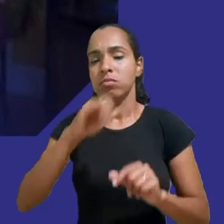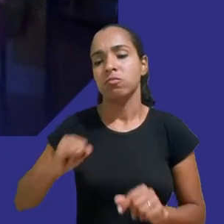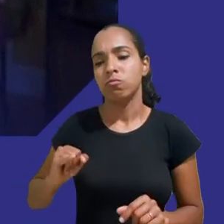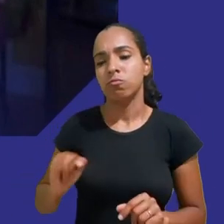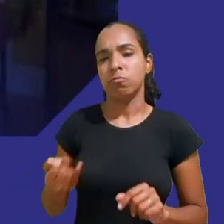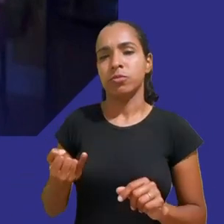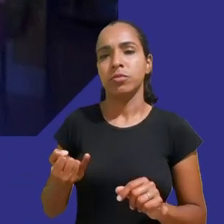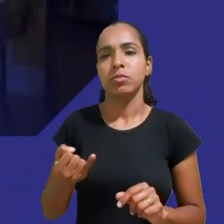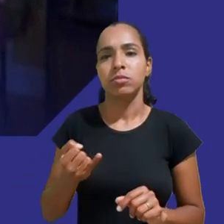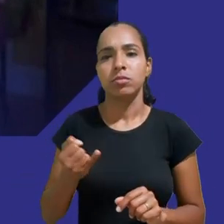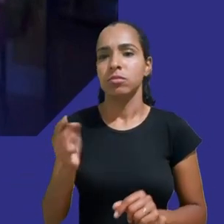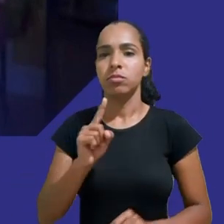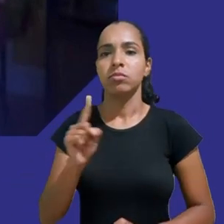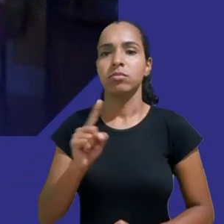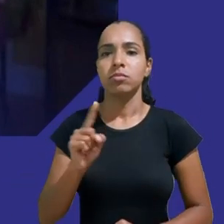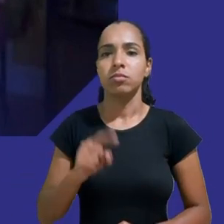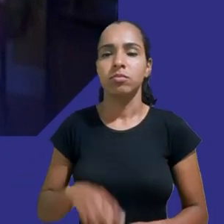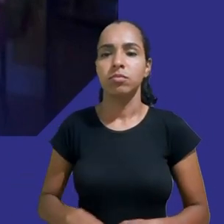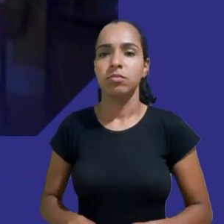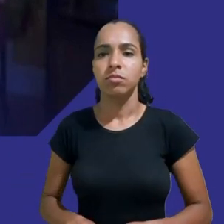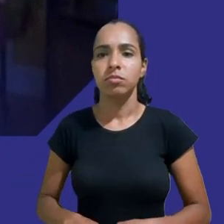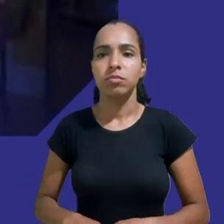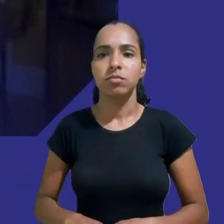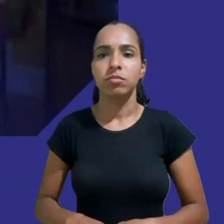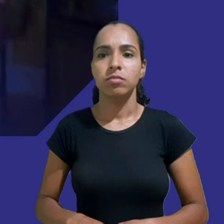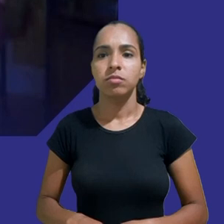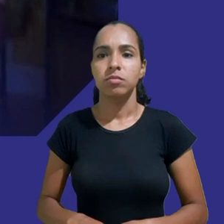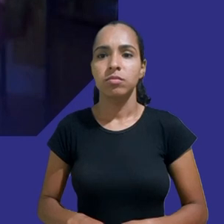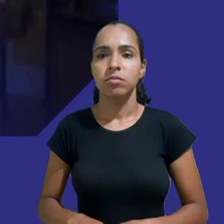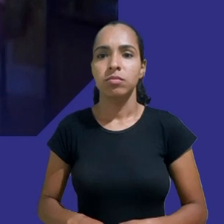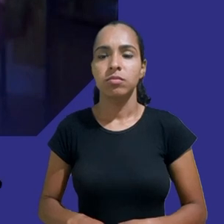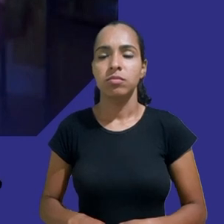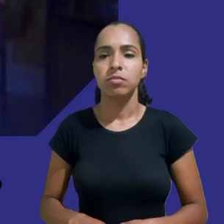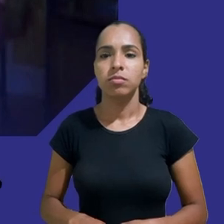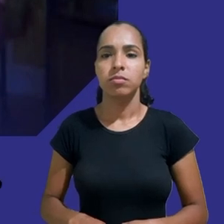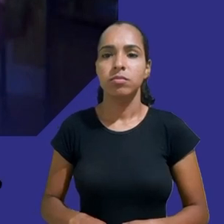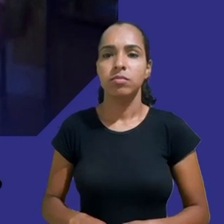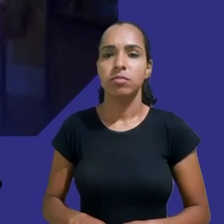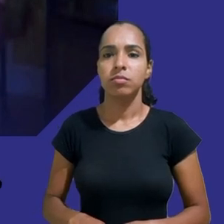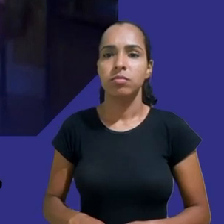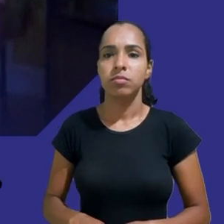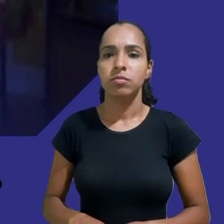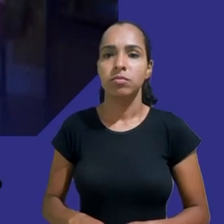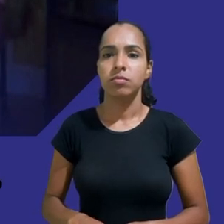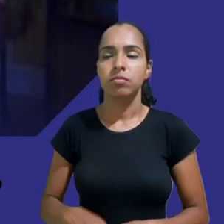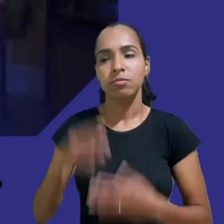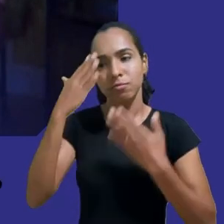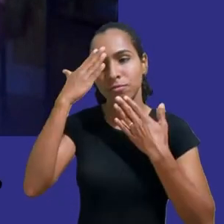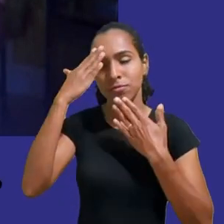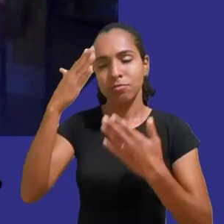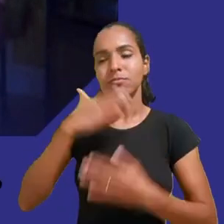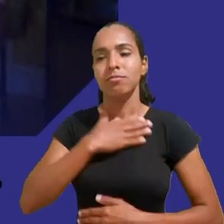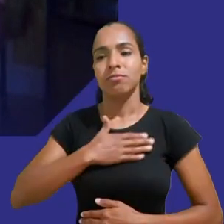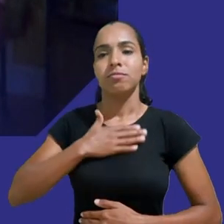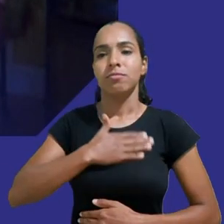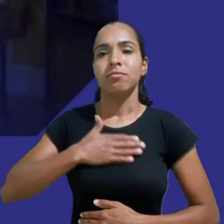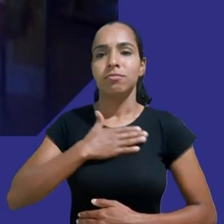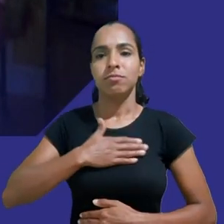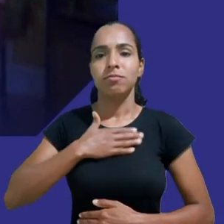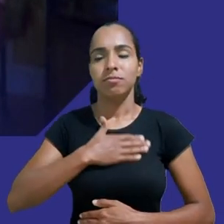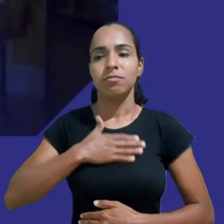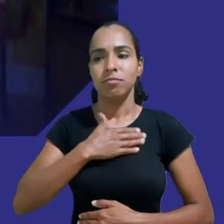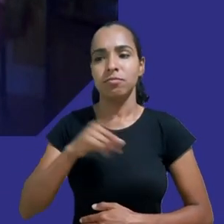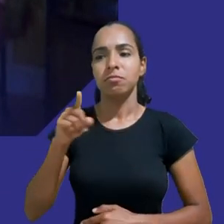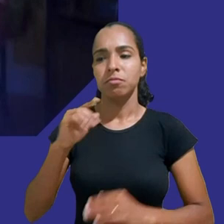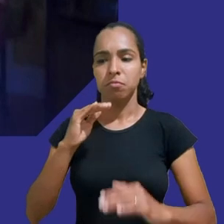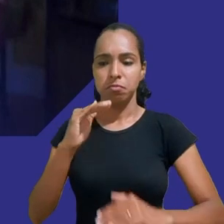Duncan foi um prazer conversar com você hoje o seu processo é muito inspirador acredito que estamos em um